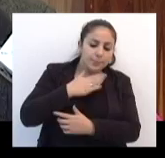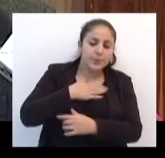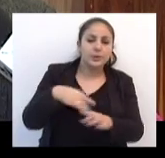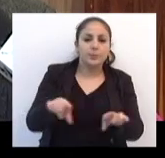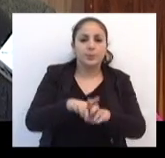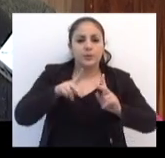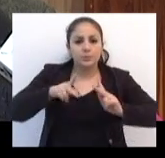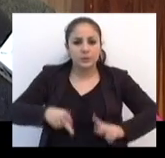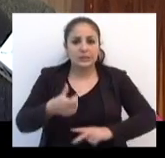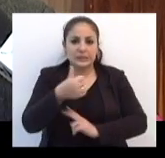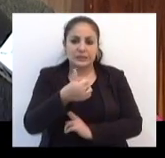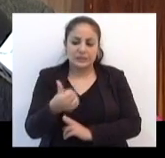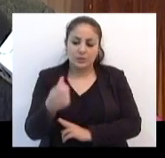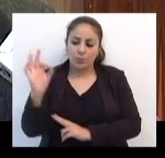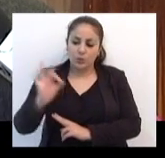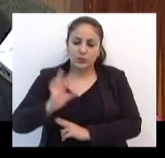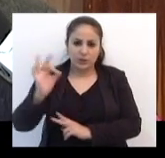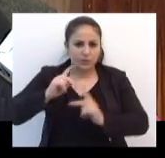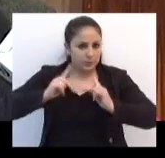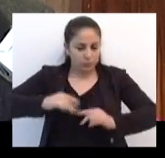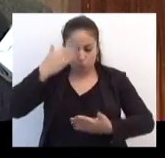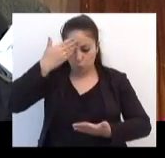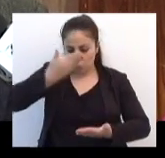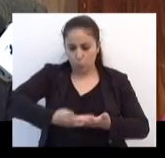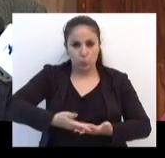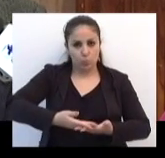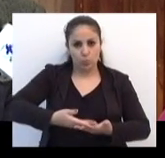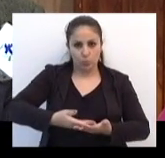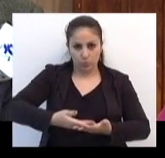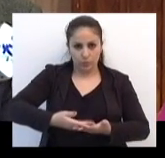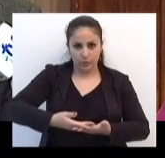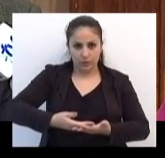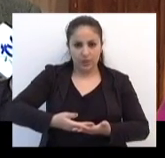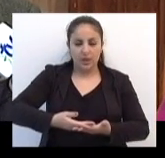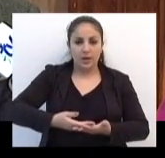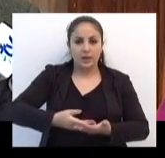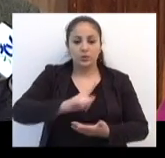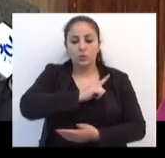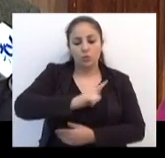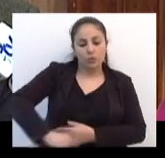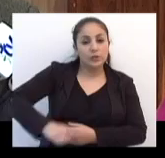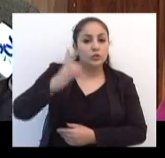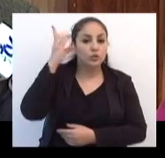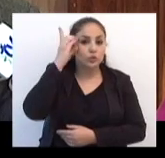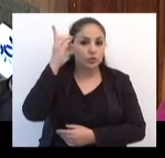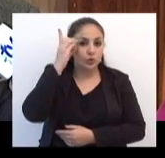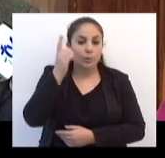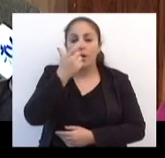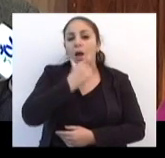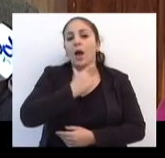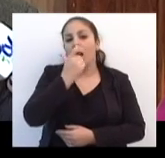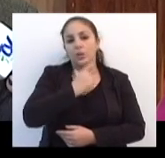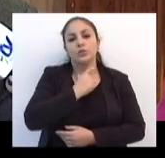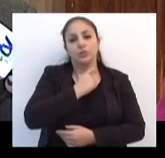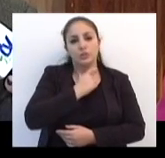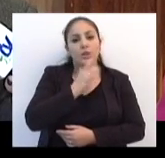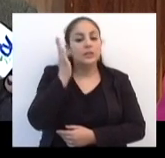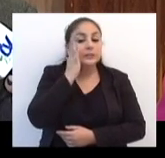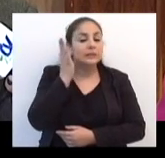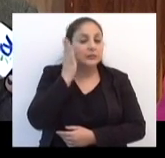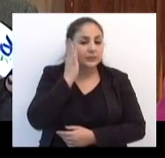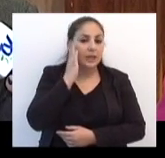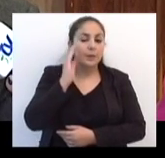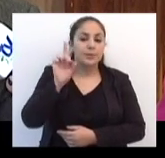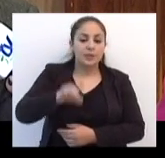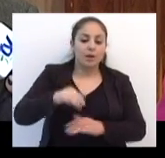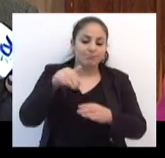a população, 66% do povo que não acredita no governo Dilma, sabe que foi uma eleição enganosa, e